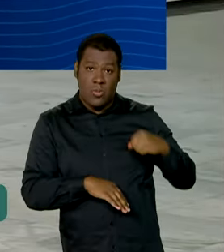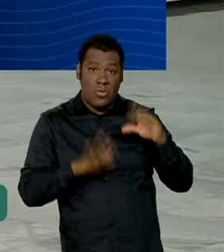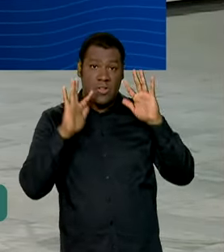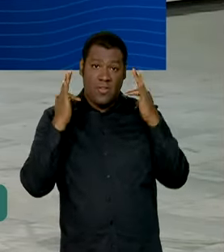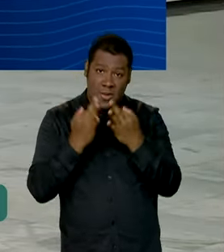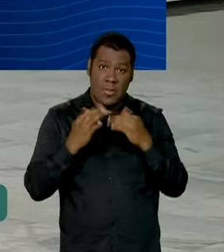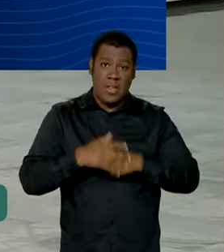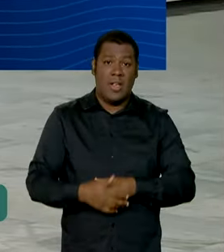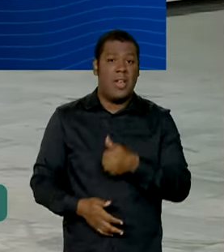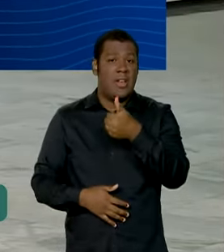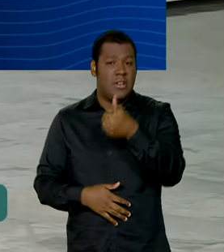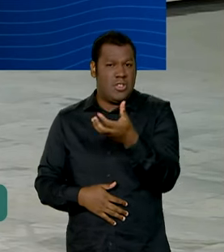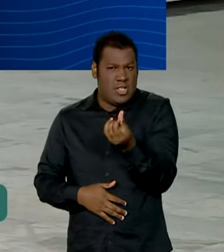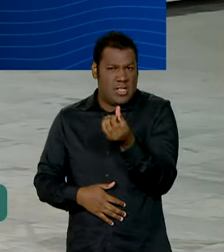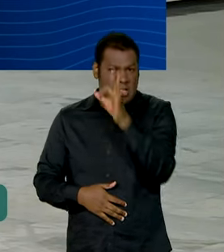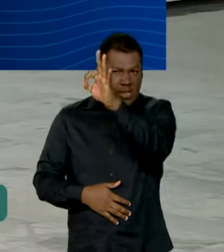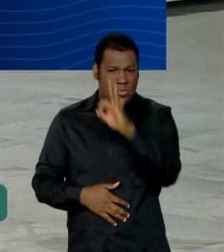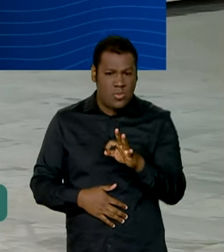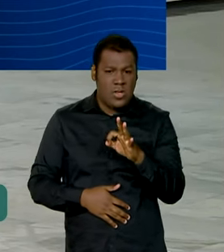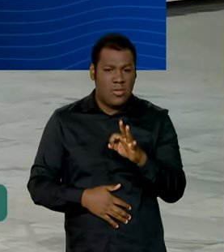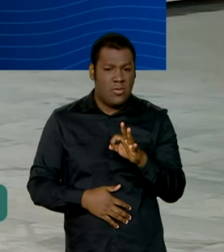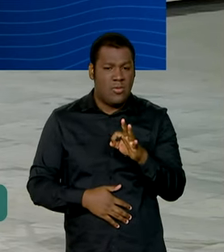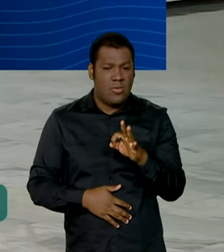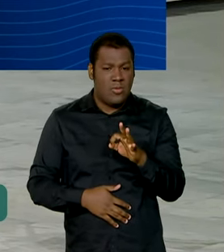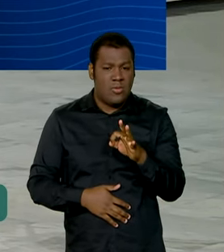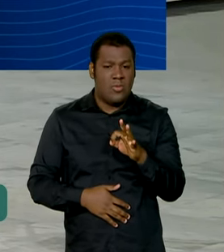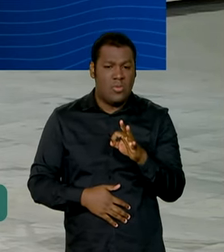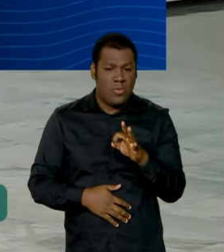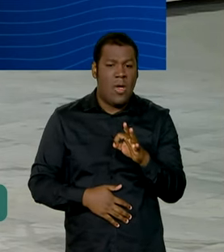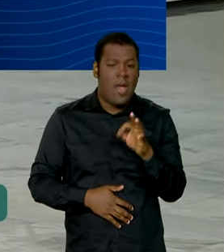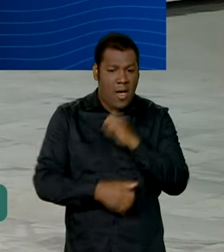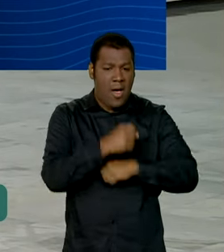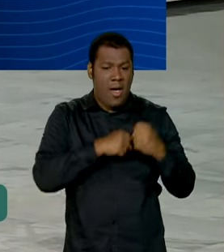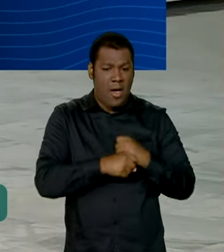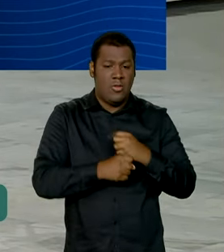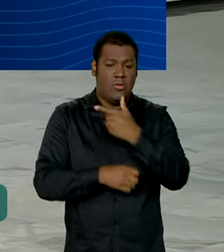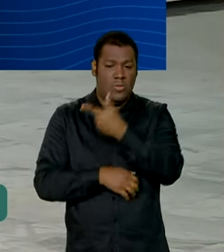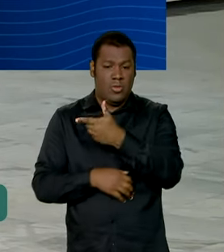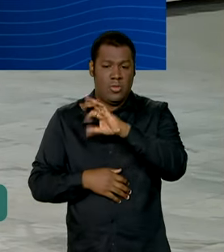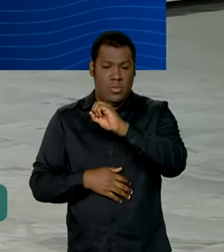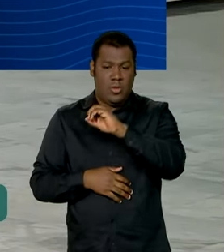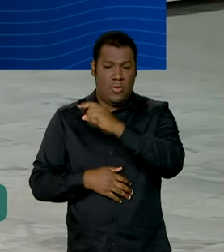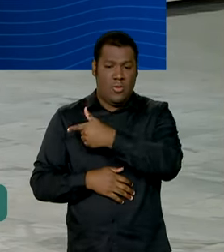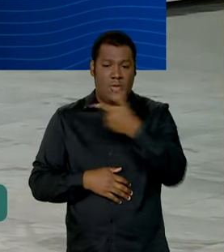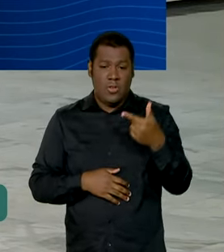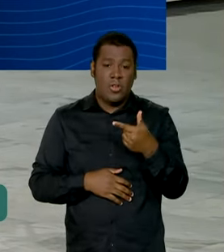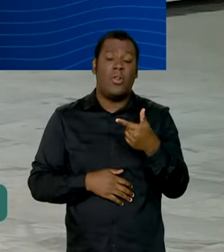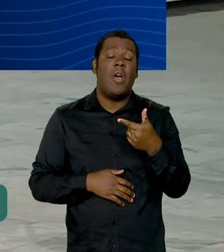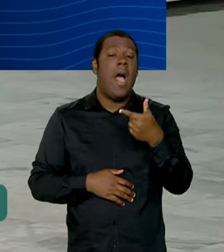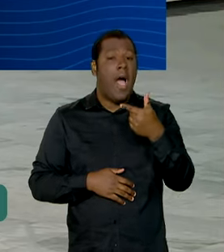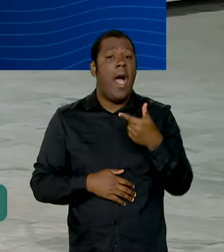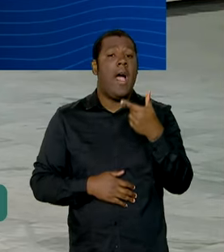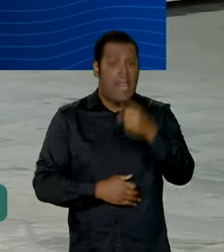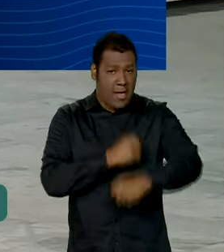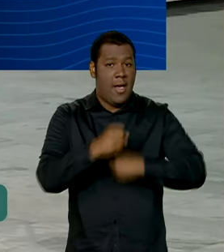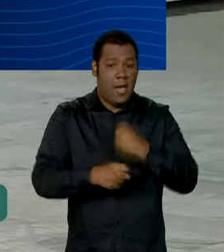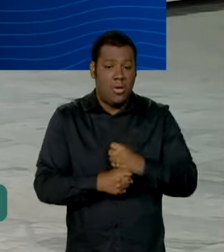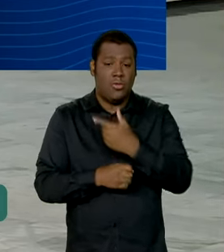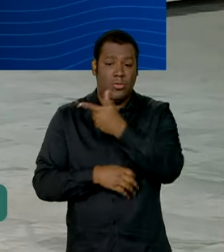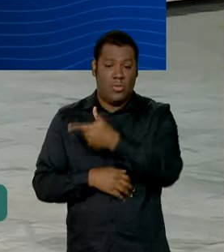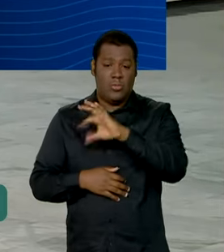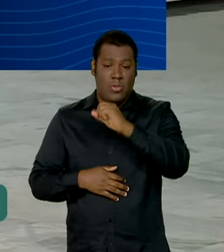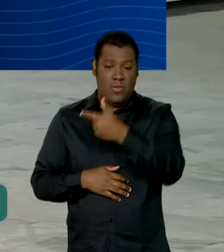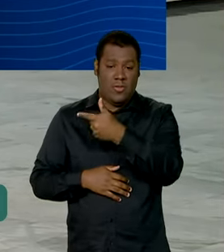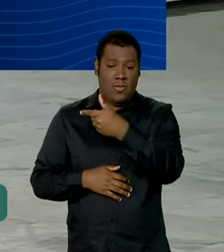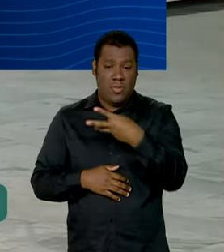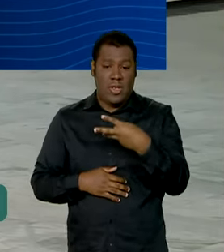16,9% em 2022 para 19% no ano passado, com